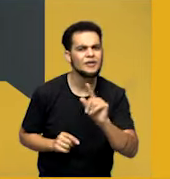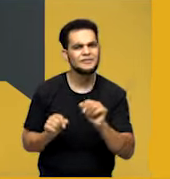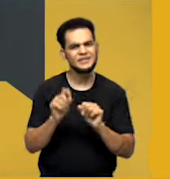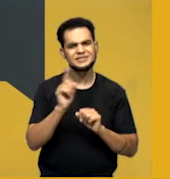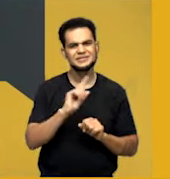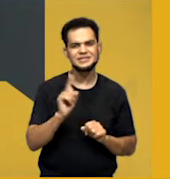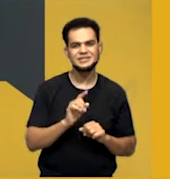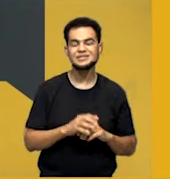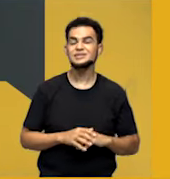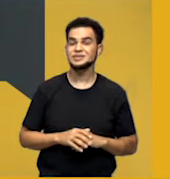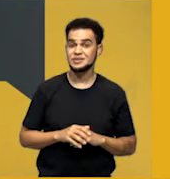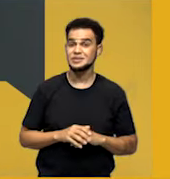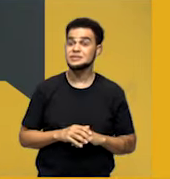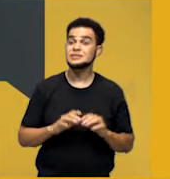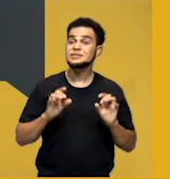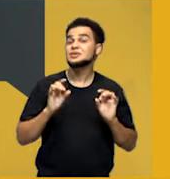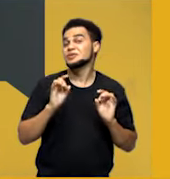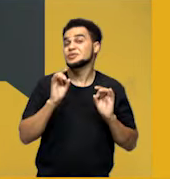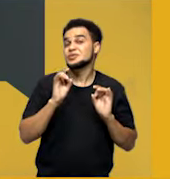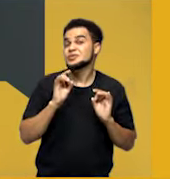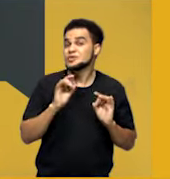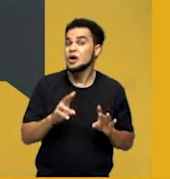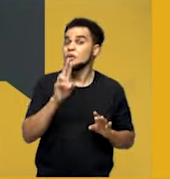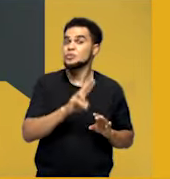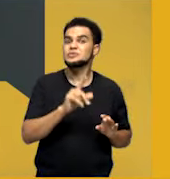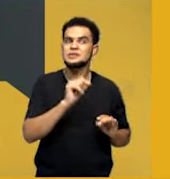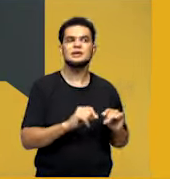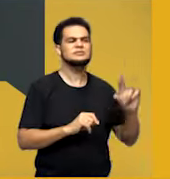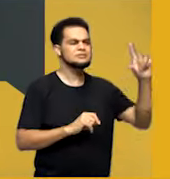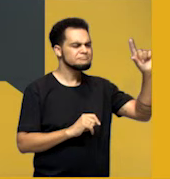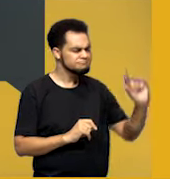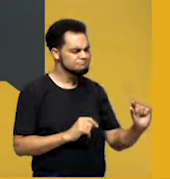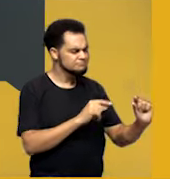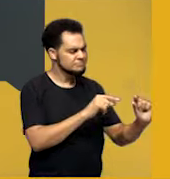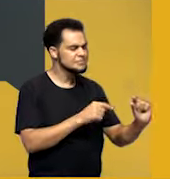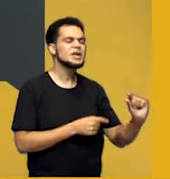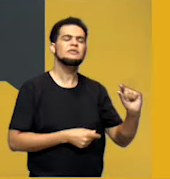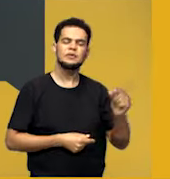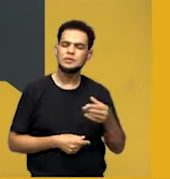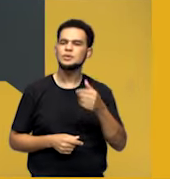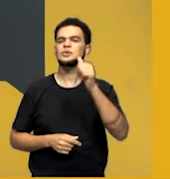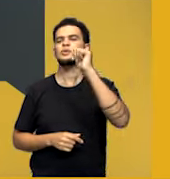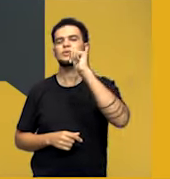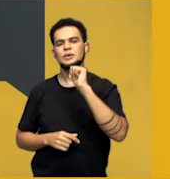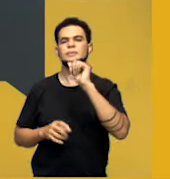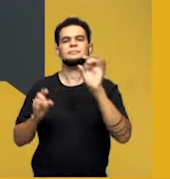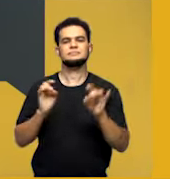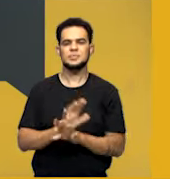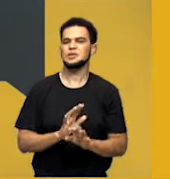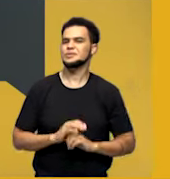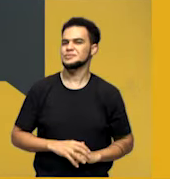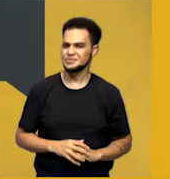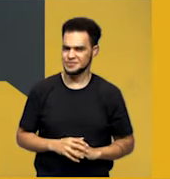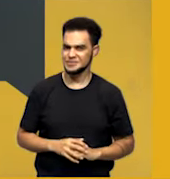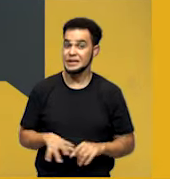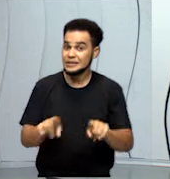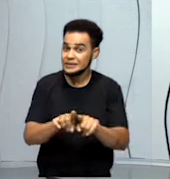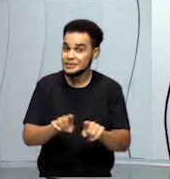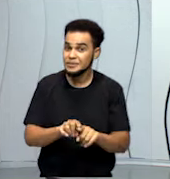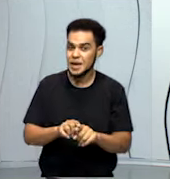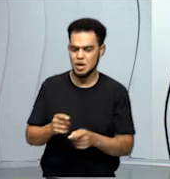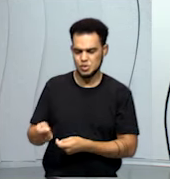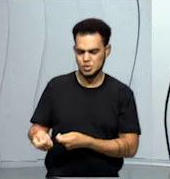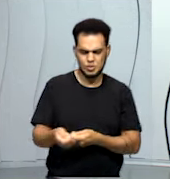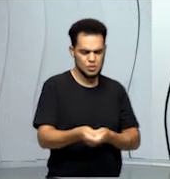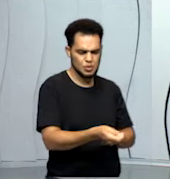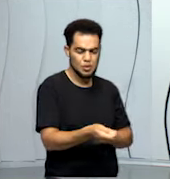Não jogar fora a água que você serviu. serve só o que você consegue beber. Molhar as plantas em horário